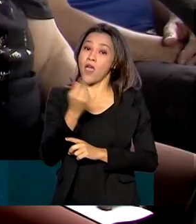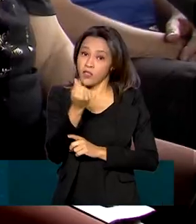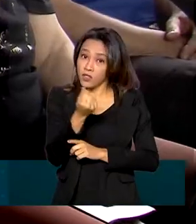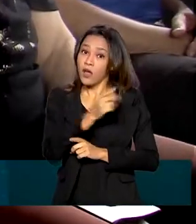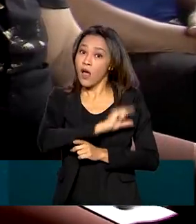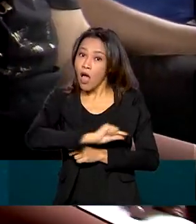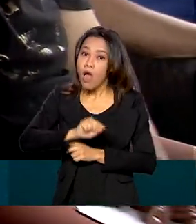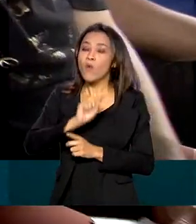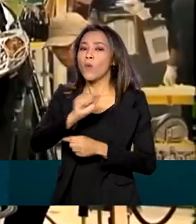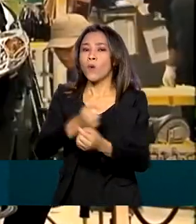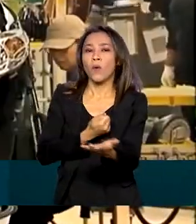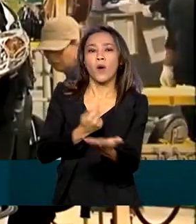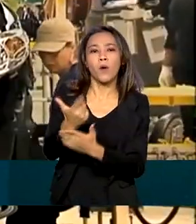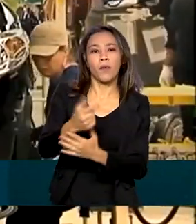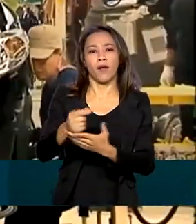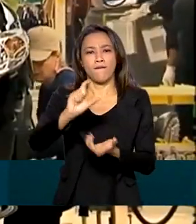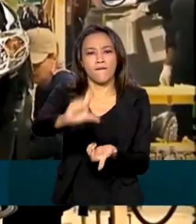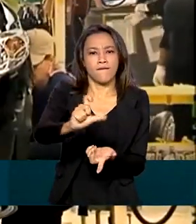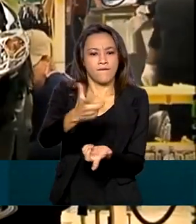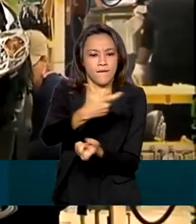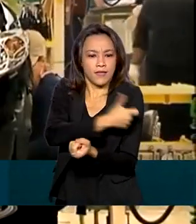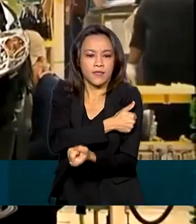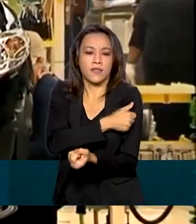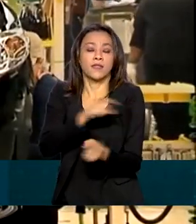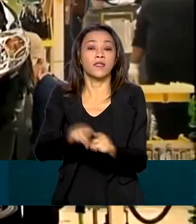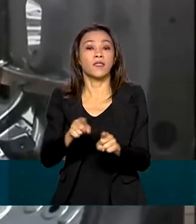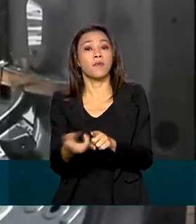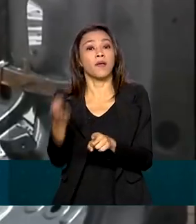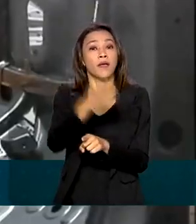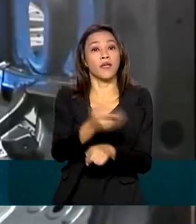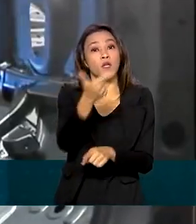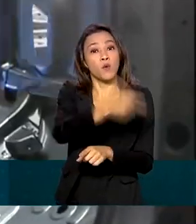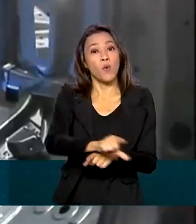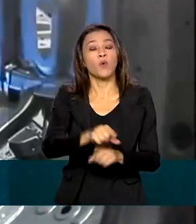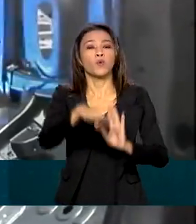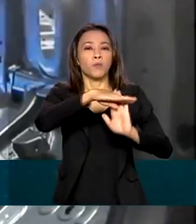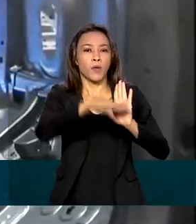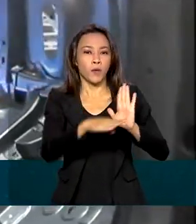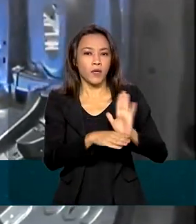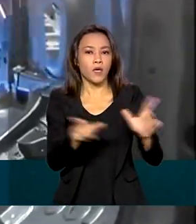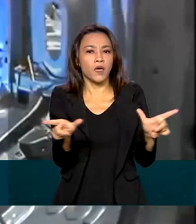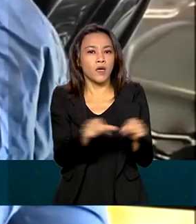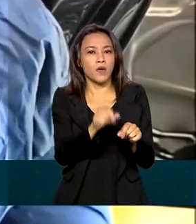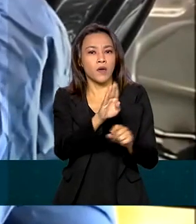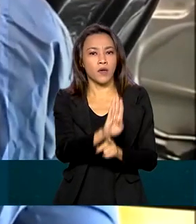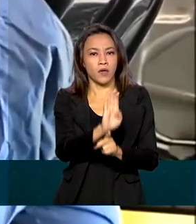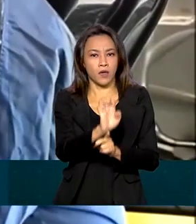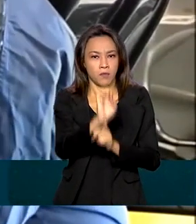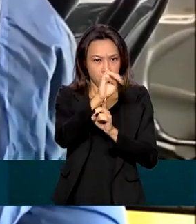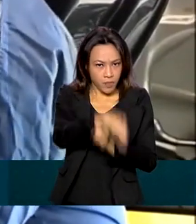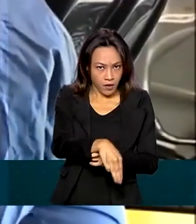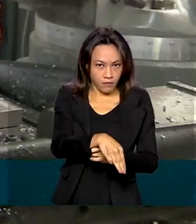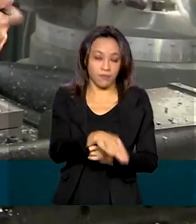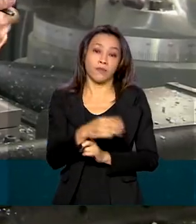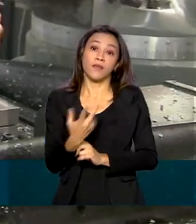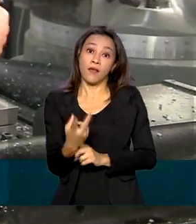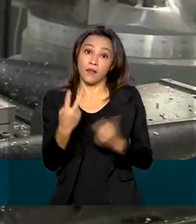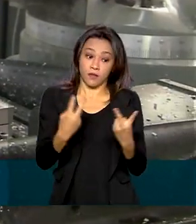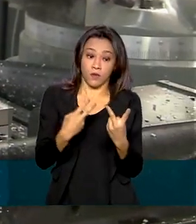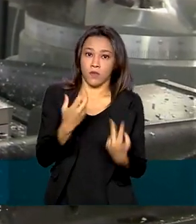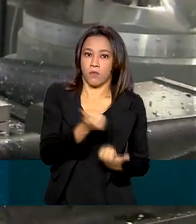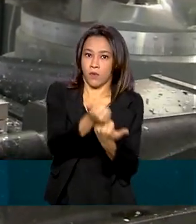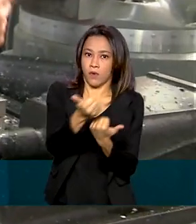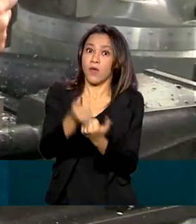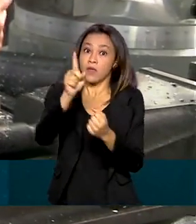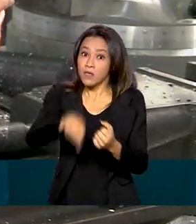como aquisição de vacinas e ao BEM, Programa Emergencial de Manutenção do Emprego e da Renda. Isso se deve à maior